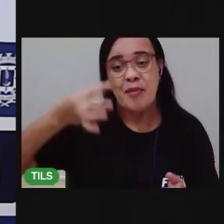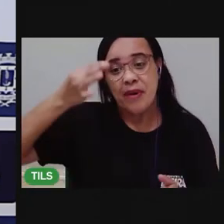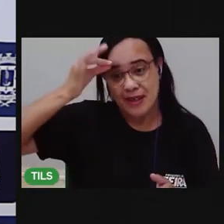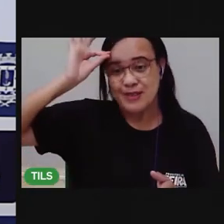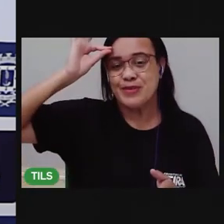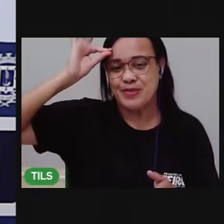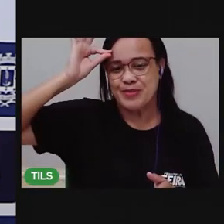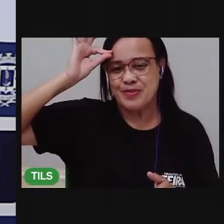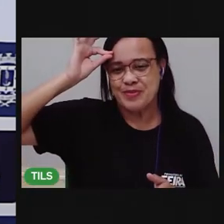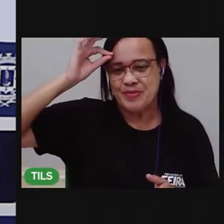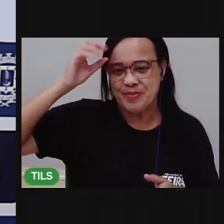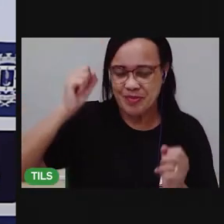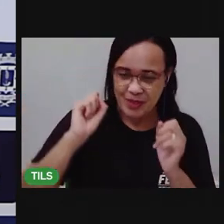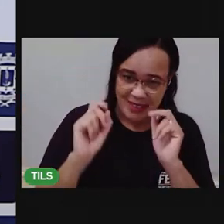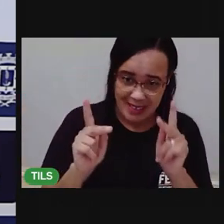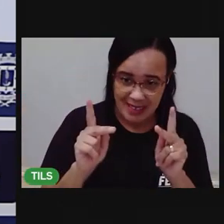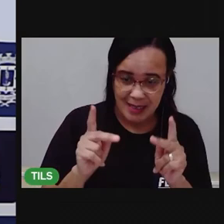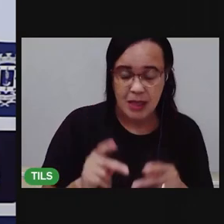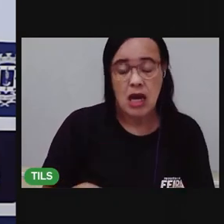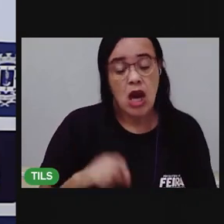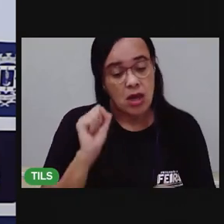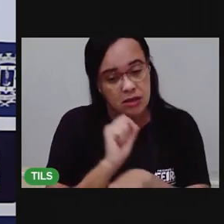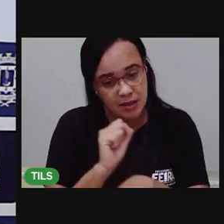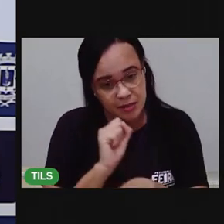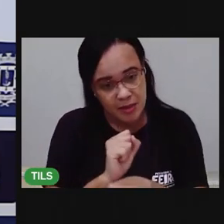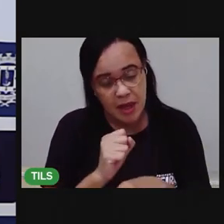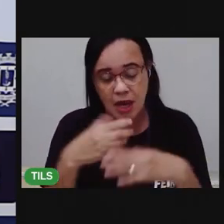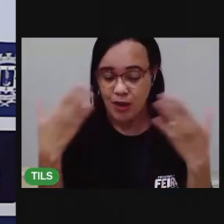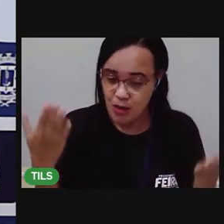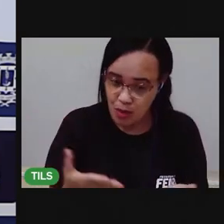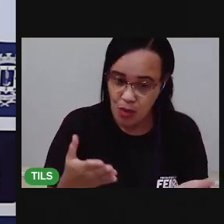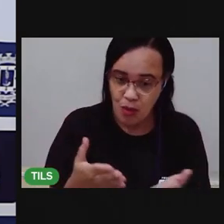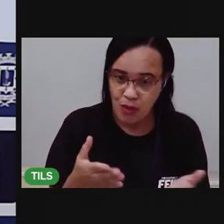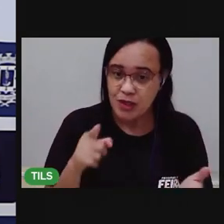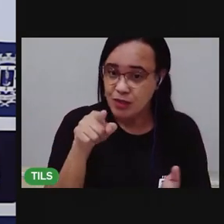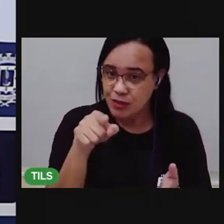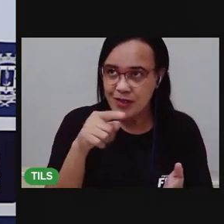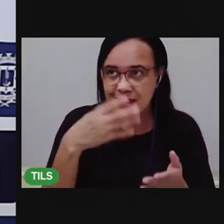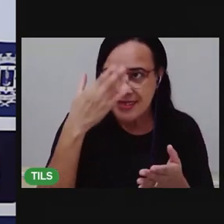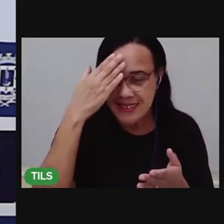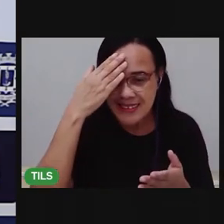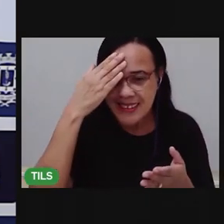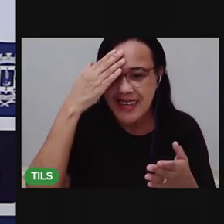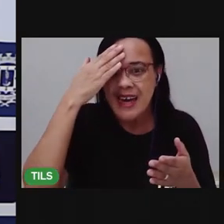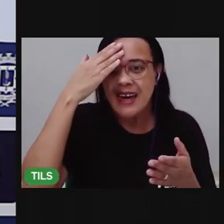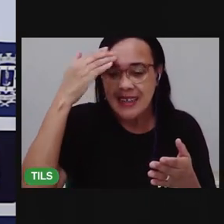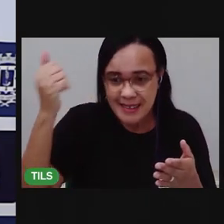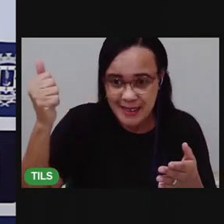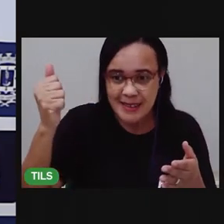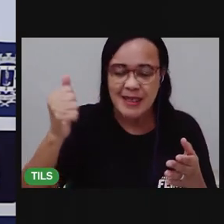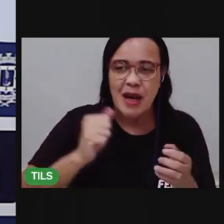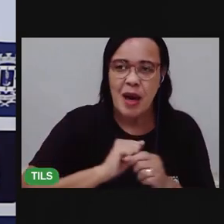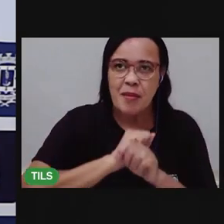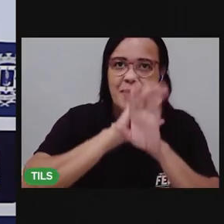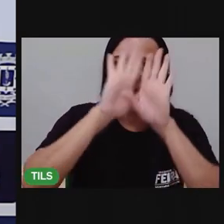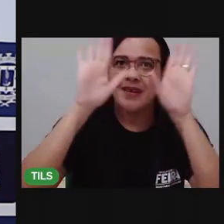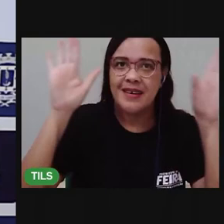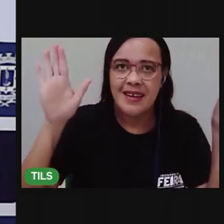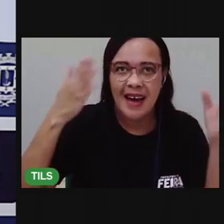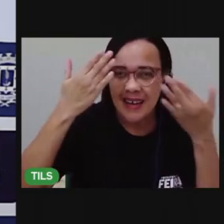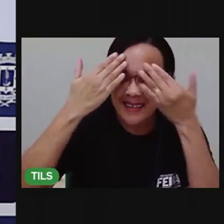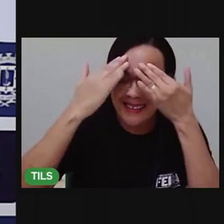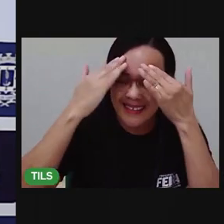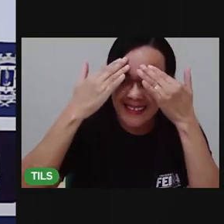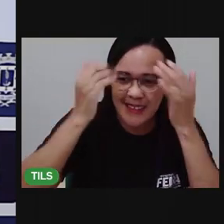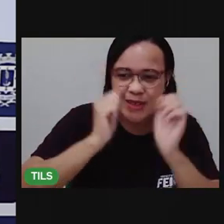Eu espero que você tenha entendido, visto ali, né? Os números de telefone que a gente pode ligar para